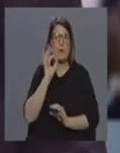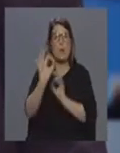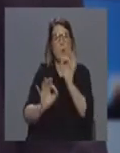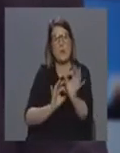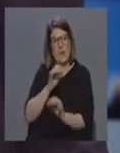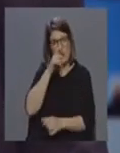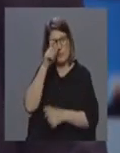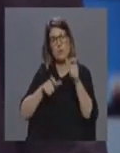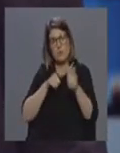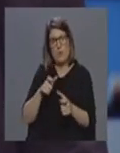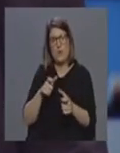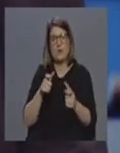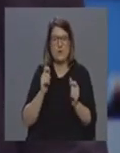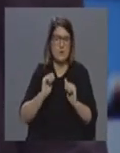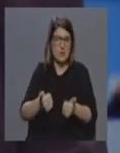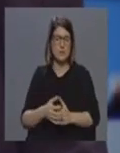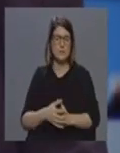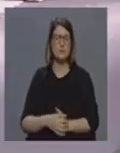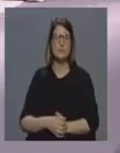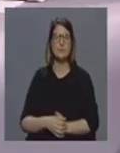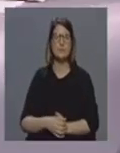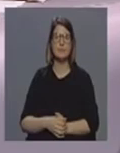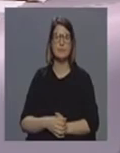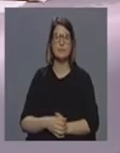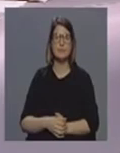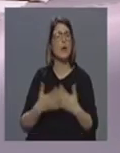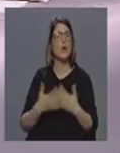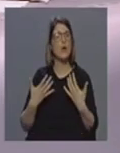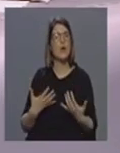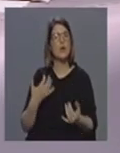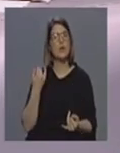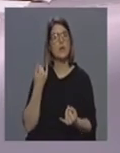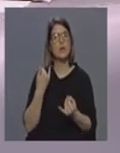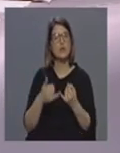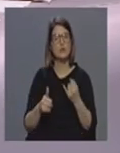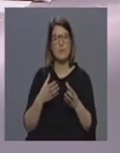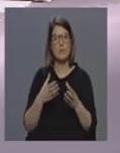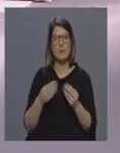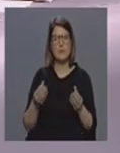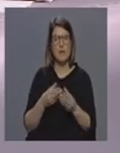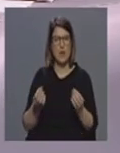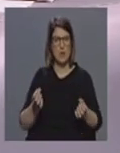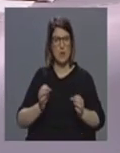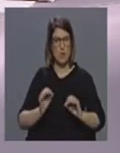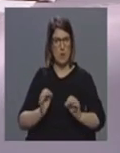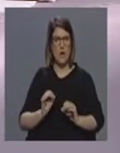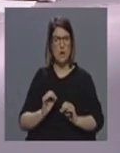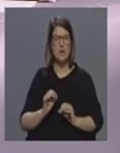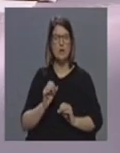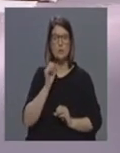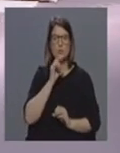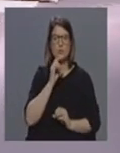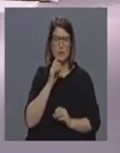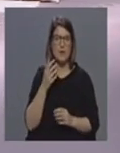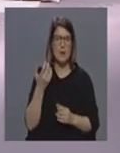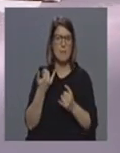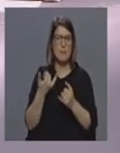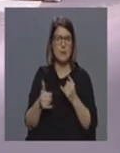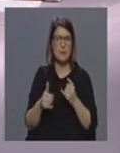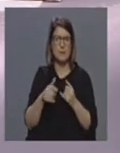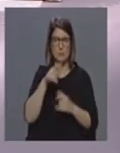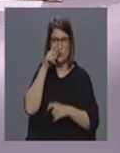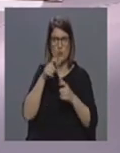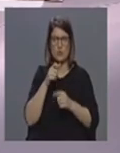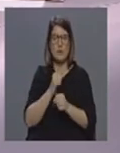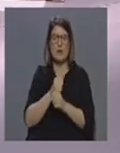à população que seja preciso mas neste momento é um risco a falta de material de equipamento poderá colocar em risco o trabalho dos enfermeiros